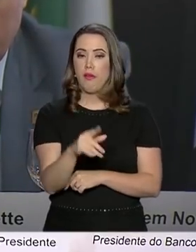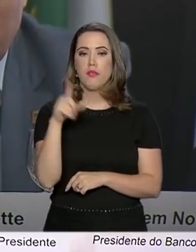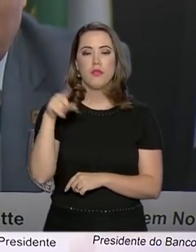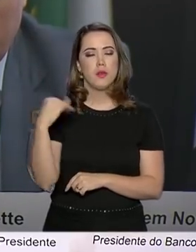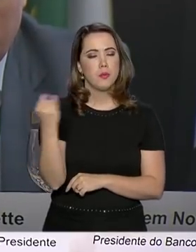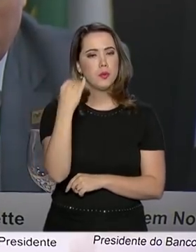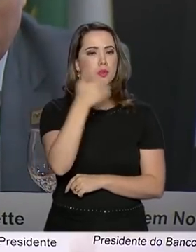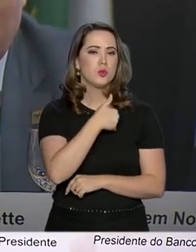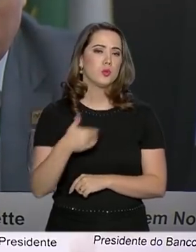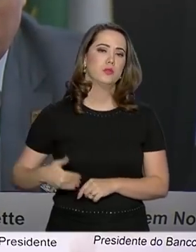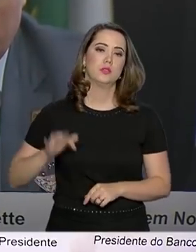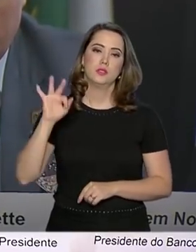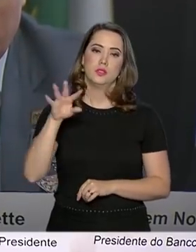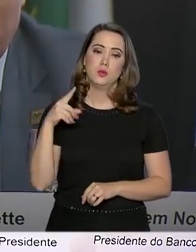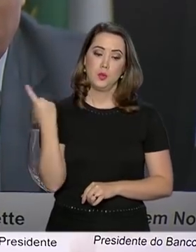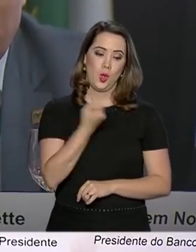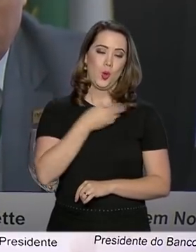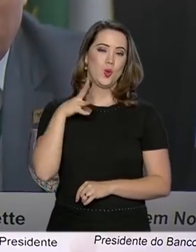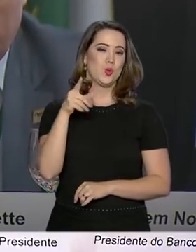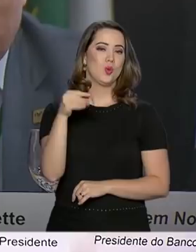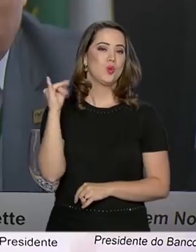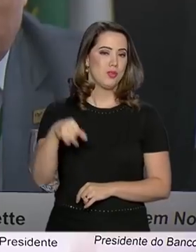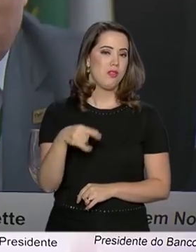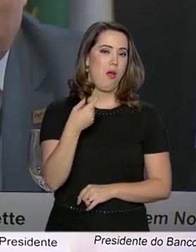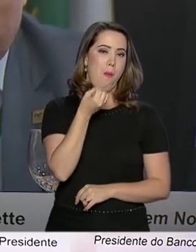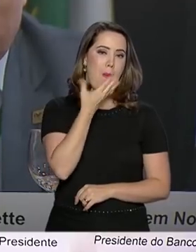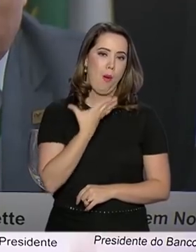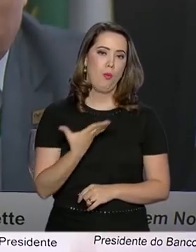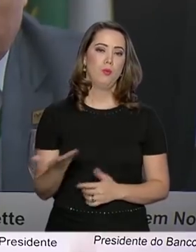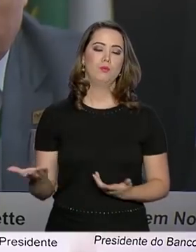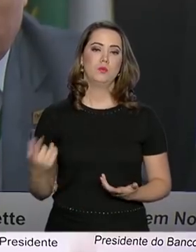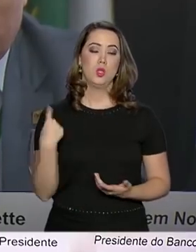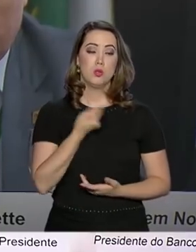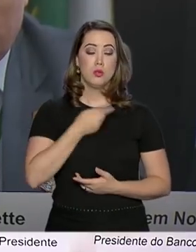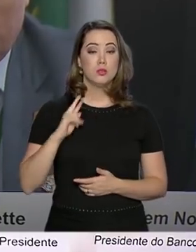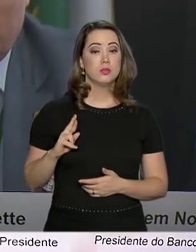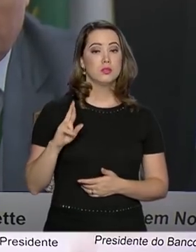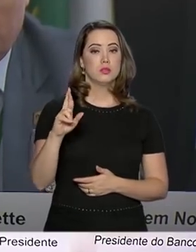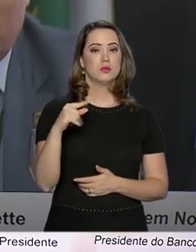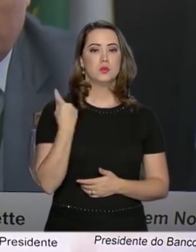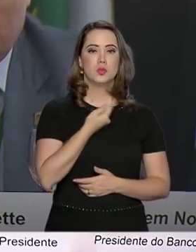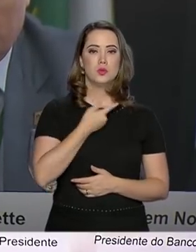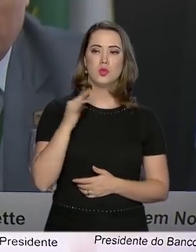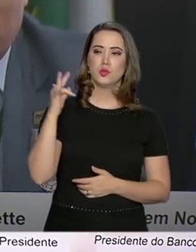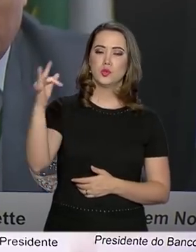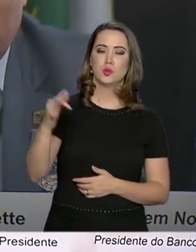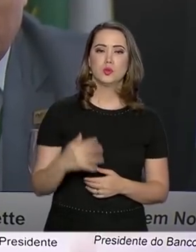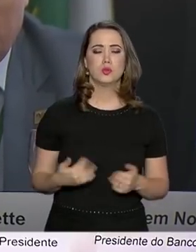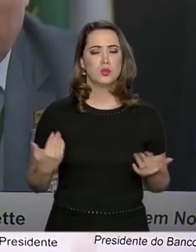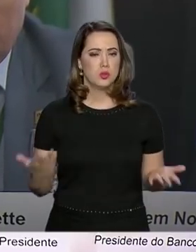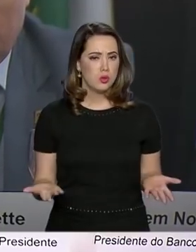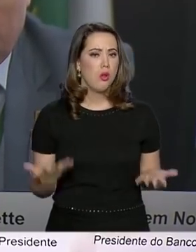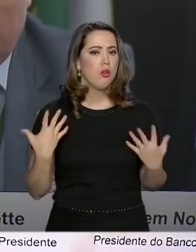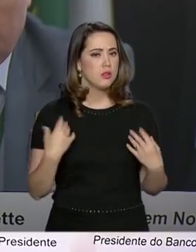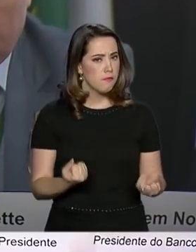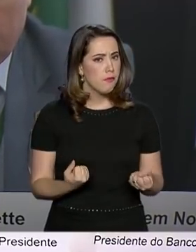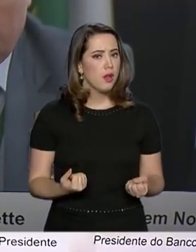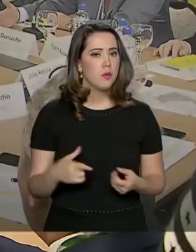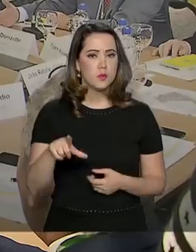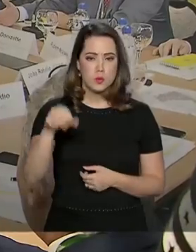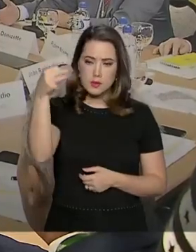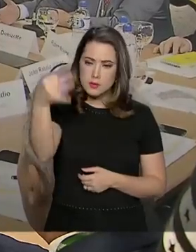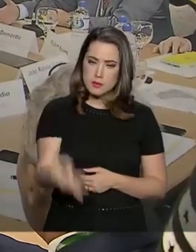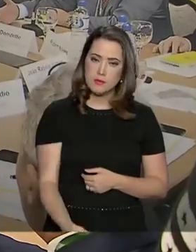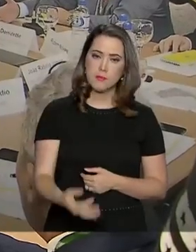a União, interessa a todos nós. Nós somos responsáveis pelo nosso próprio destino e nós vamos tomar a decisão certa.